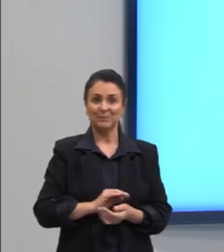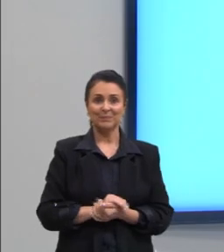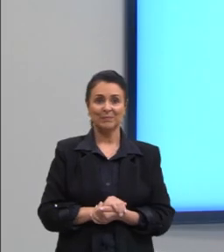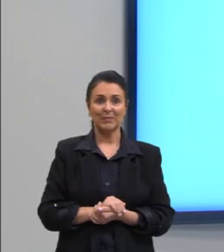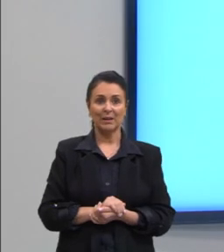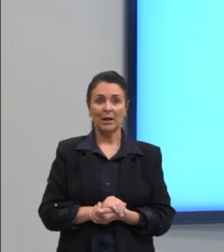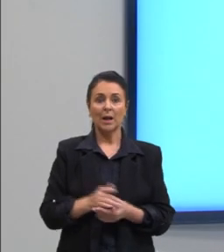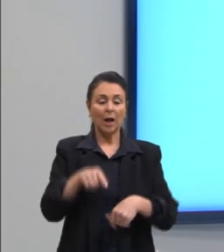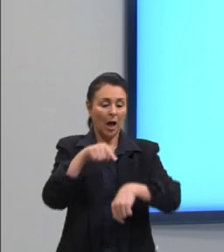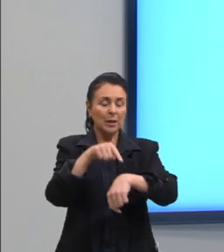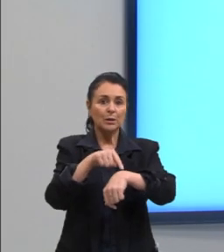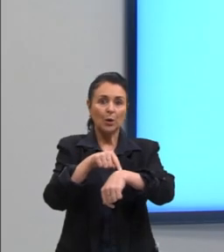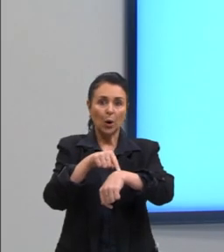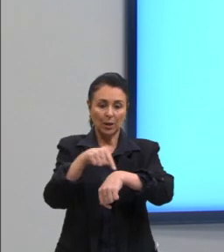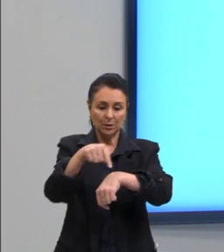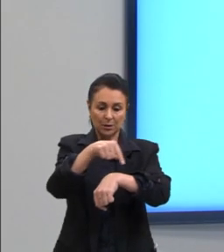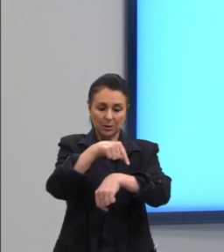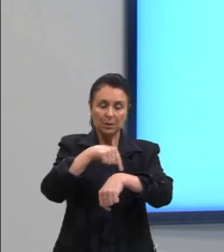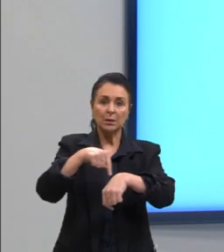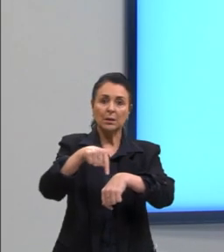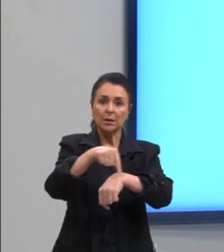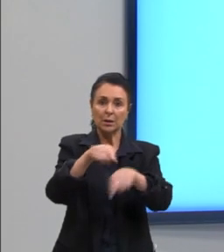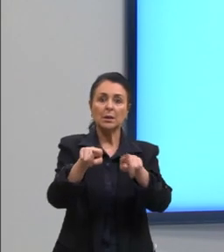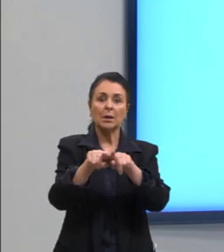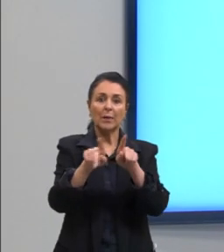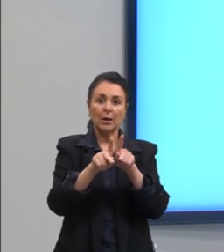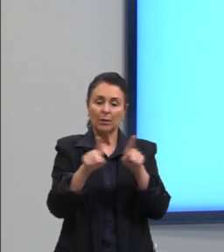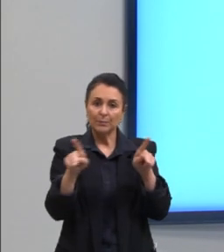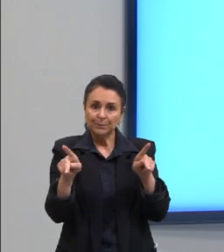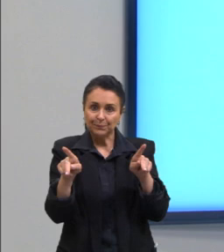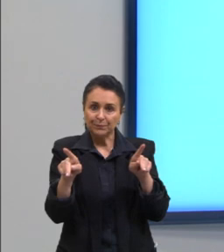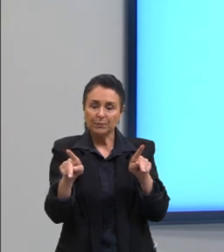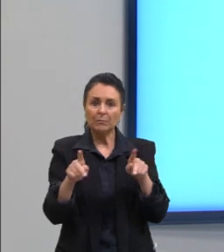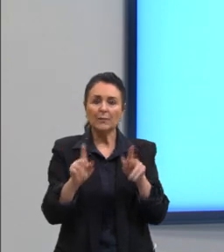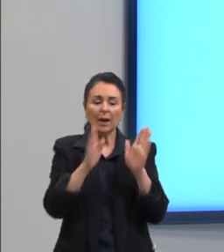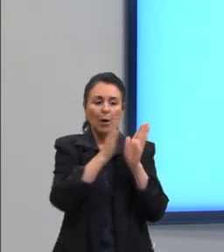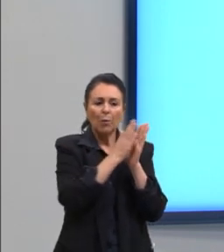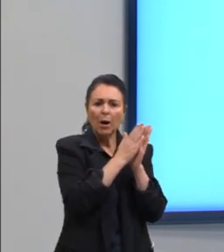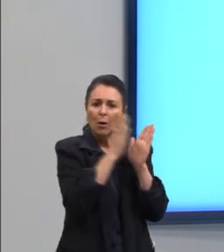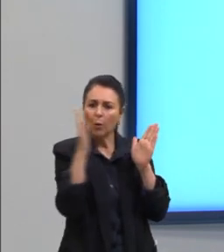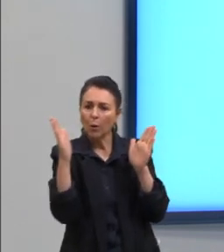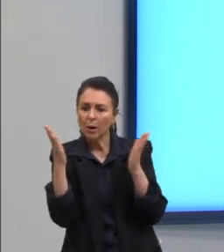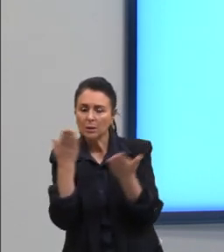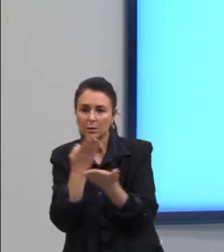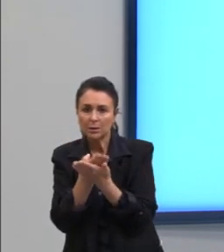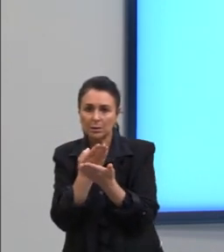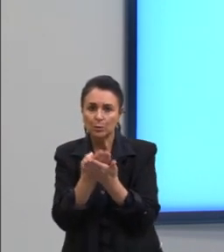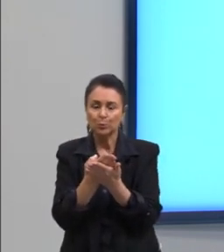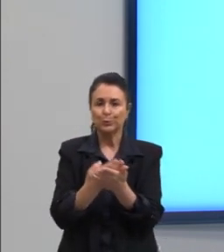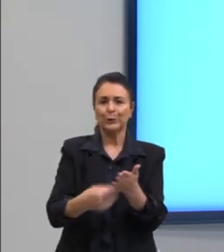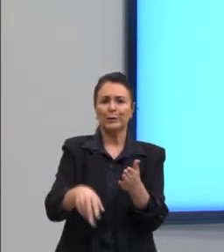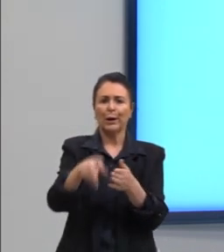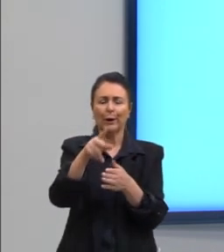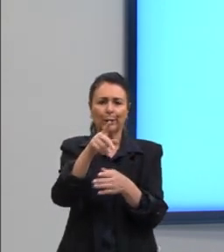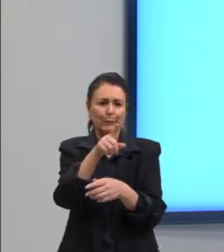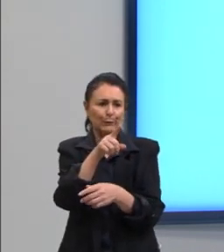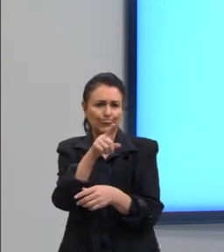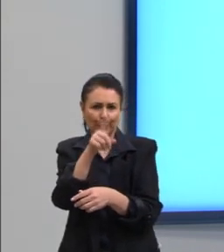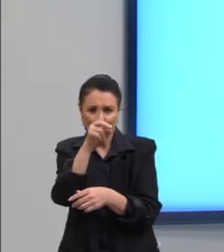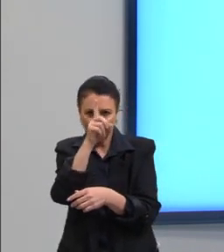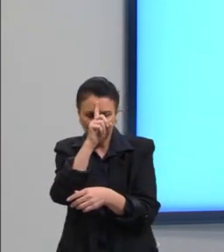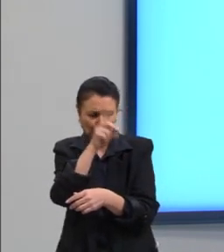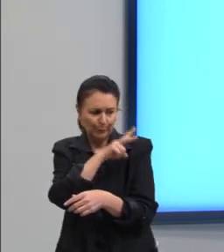marcar as horas isso também é uma decorrência então é uma consequência dos estudos do primário das primeiras séries